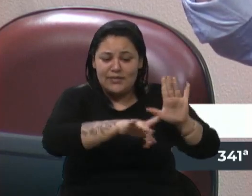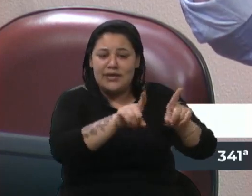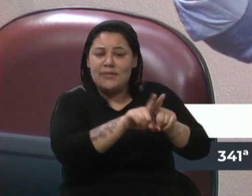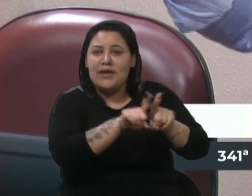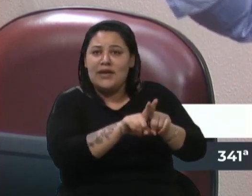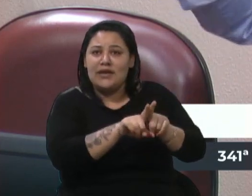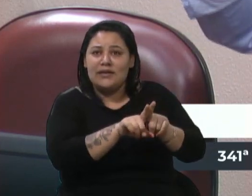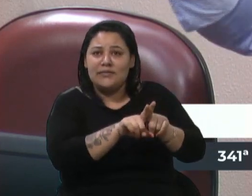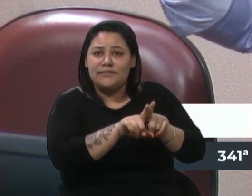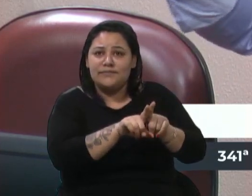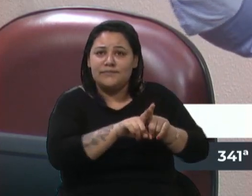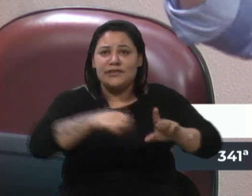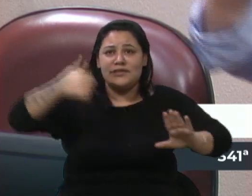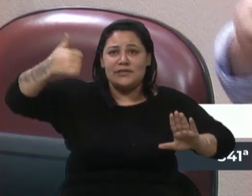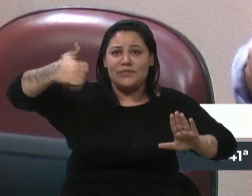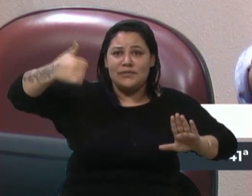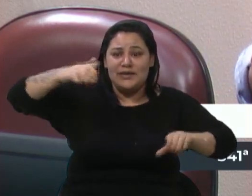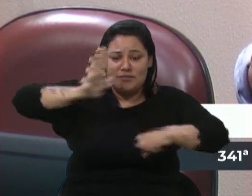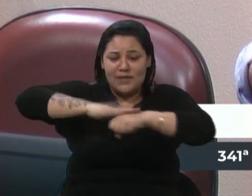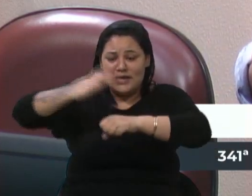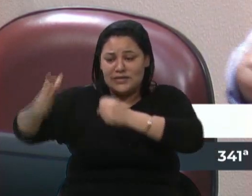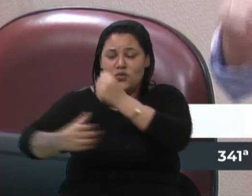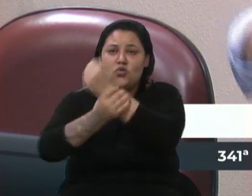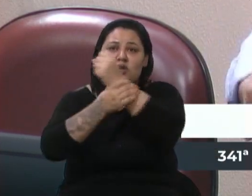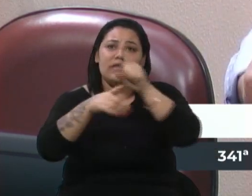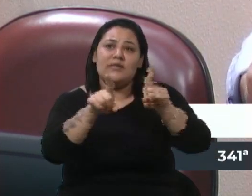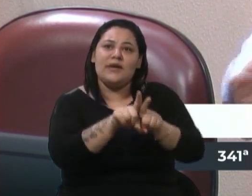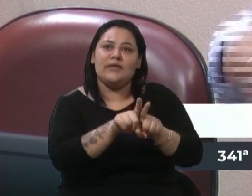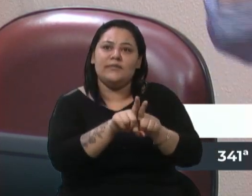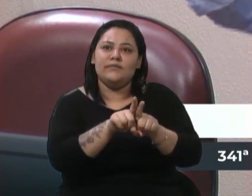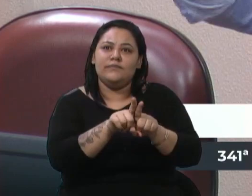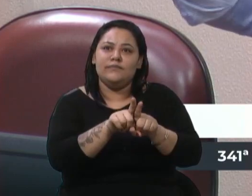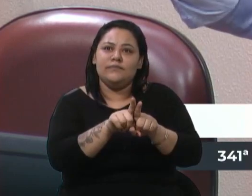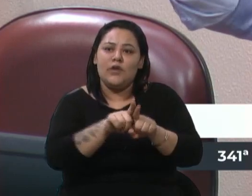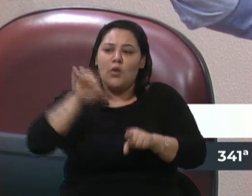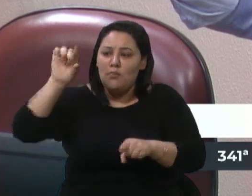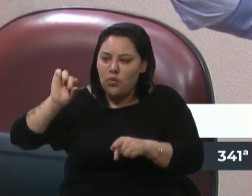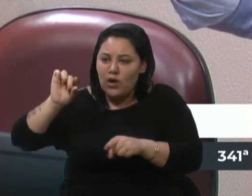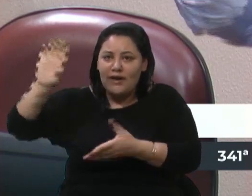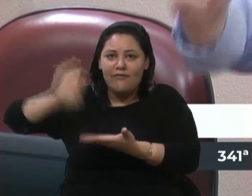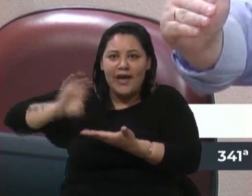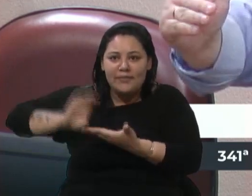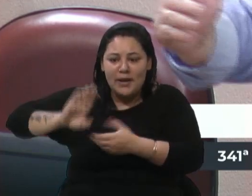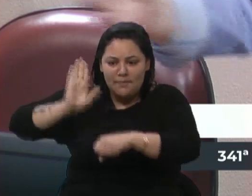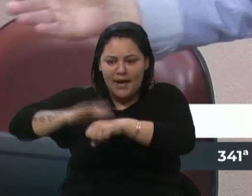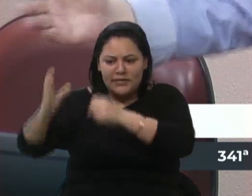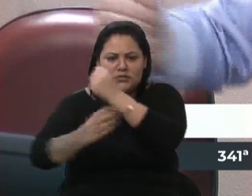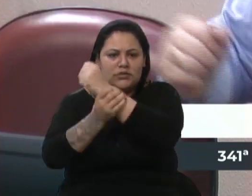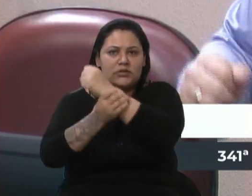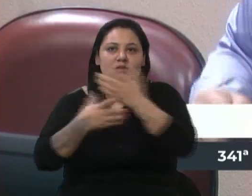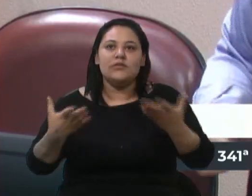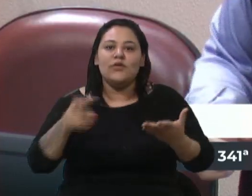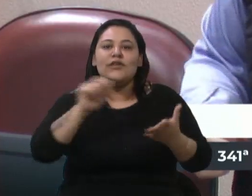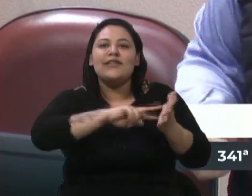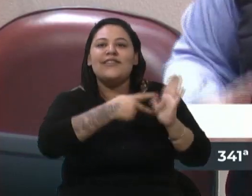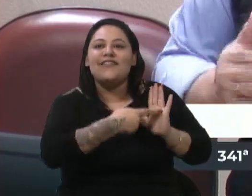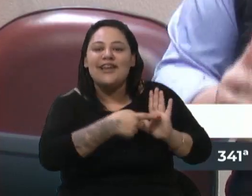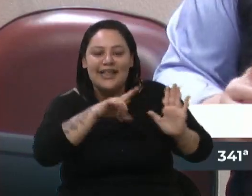primeiras mais seguras, menos efetivo e mais seguras. O que é isso? Educação.